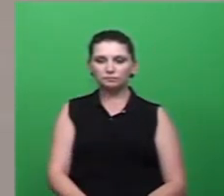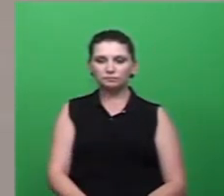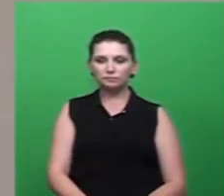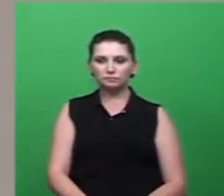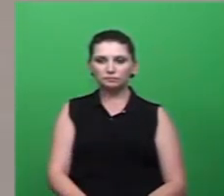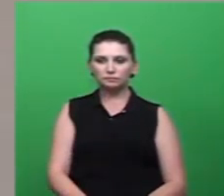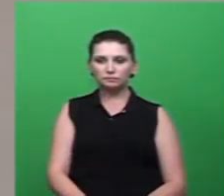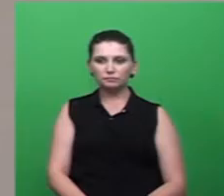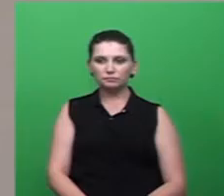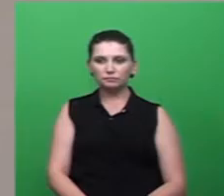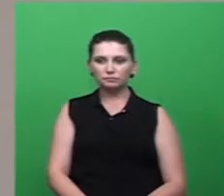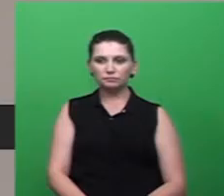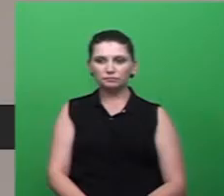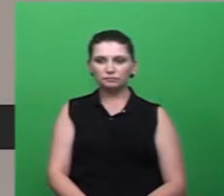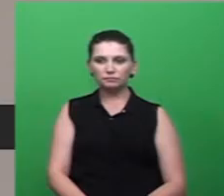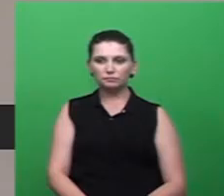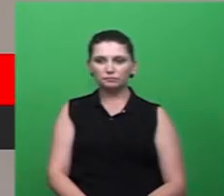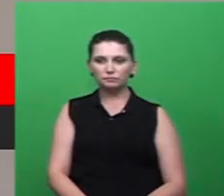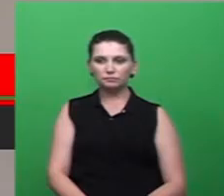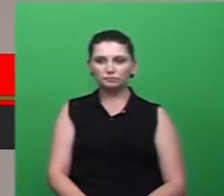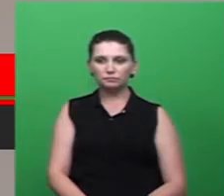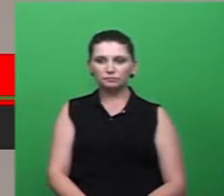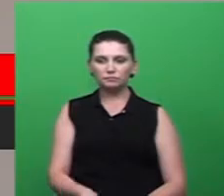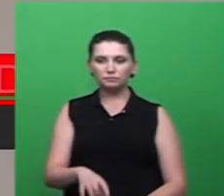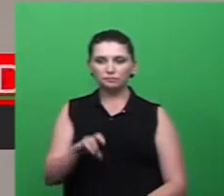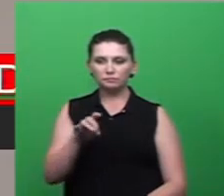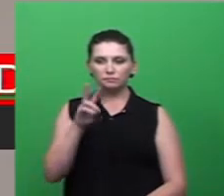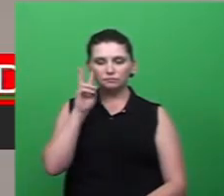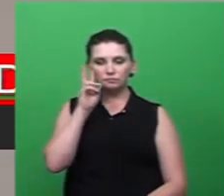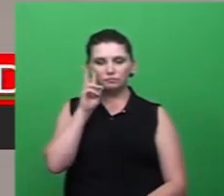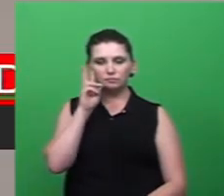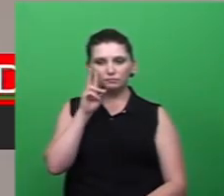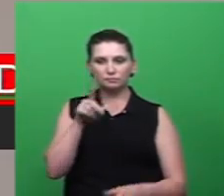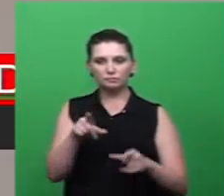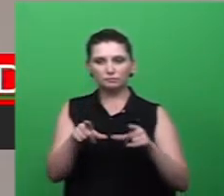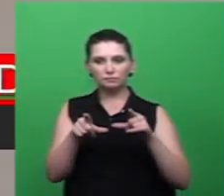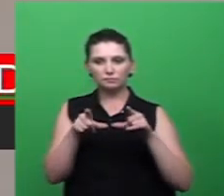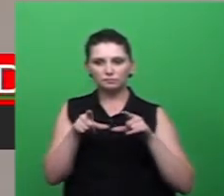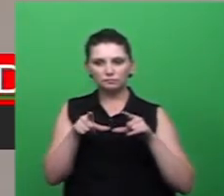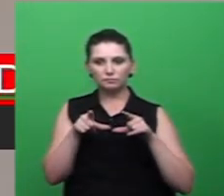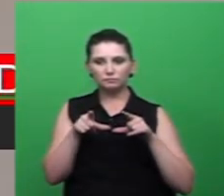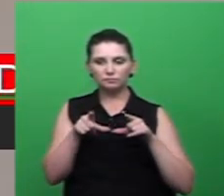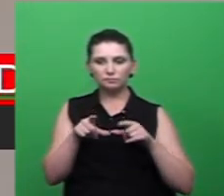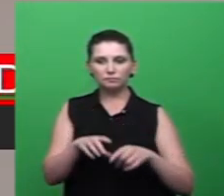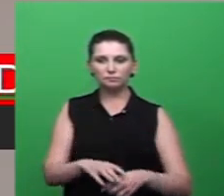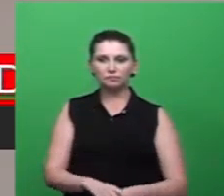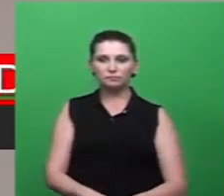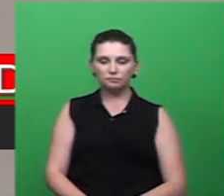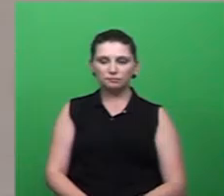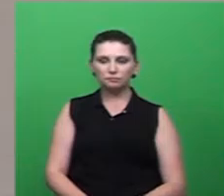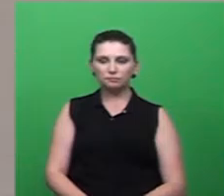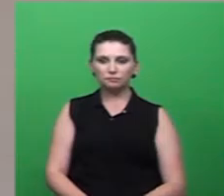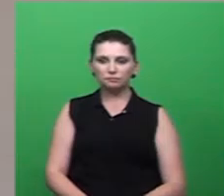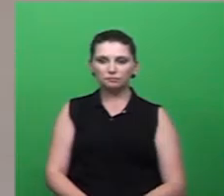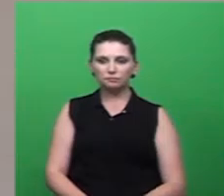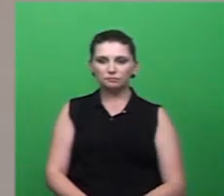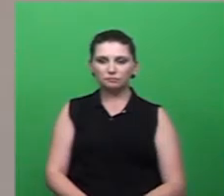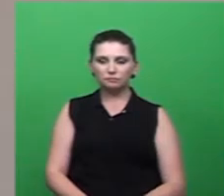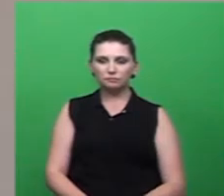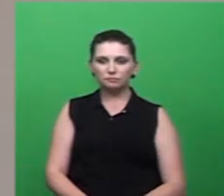lembrar que o requerimento que está na minha mão é